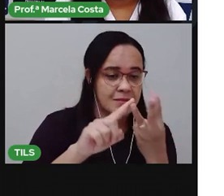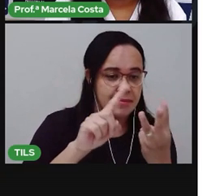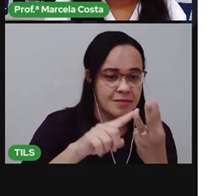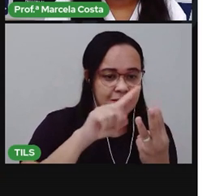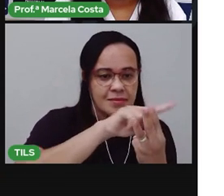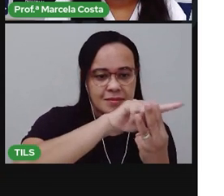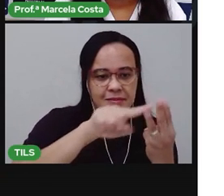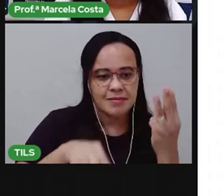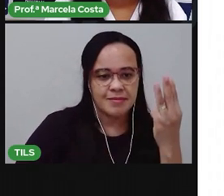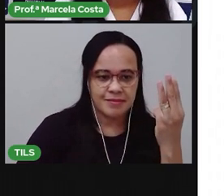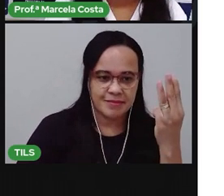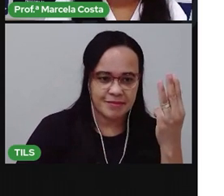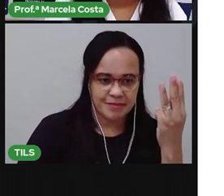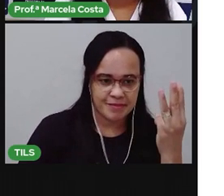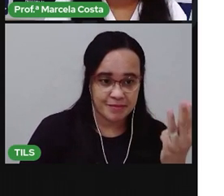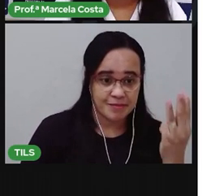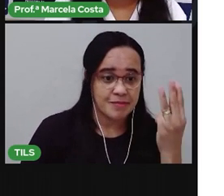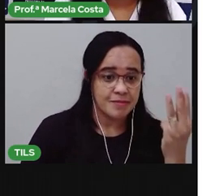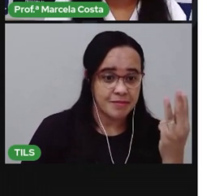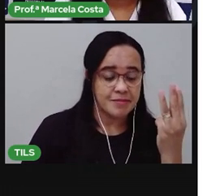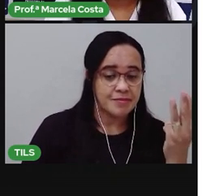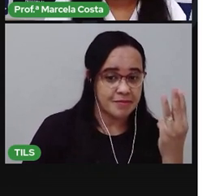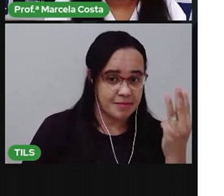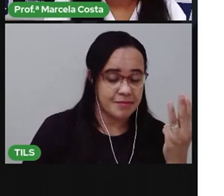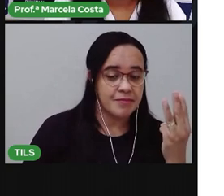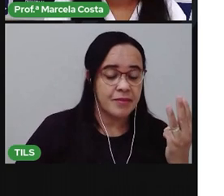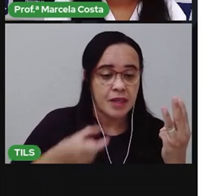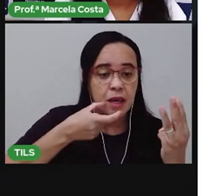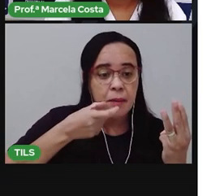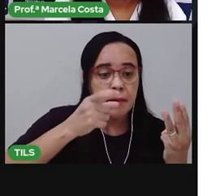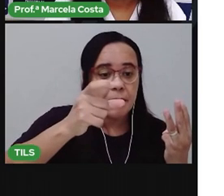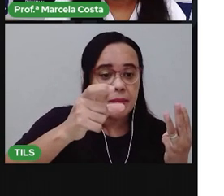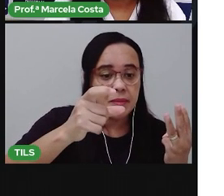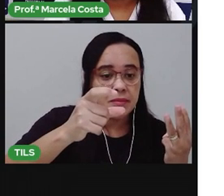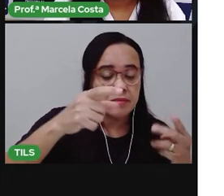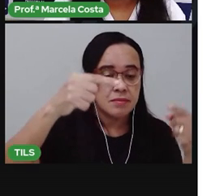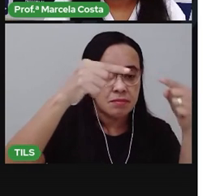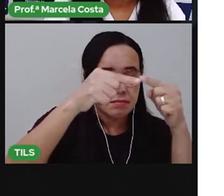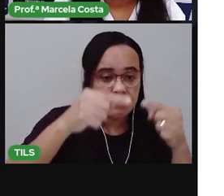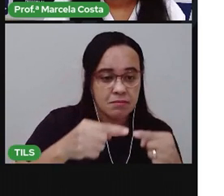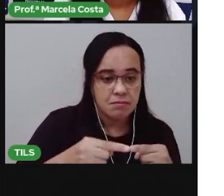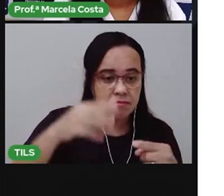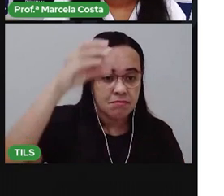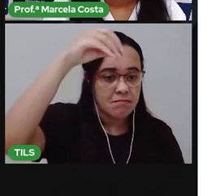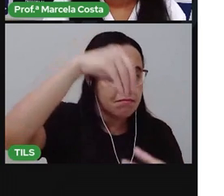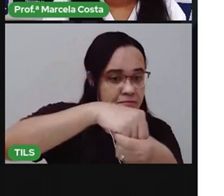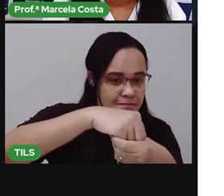três. Então, vou ter três palavras que compõem essa frase.